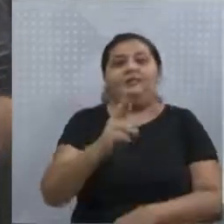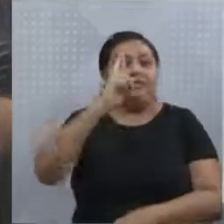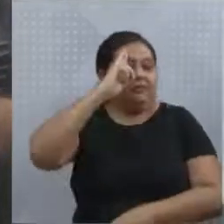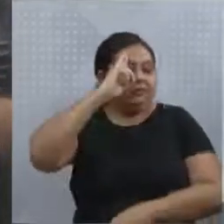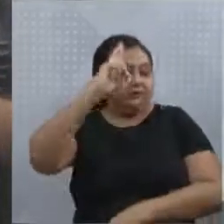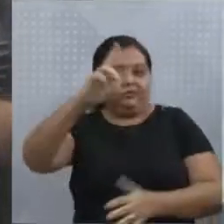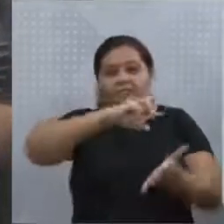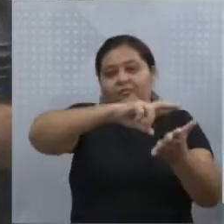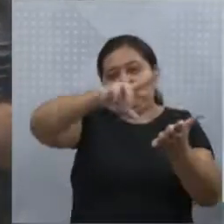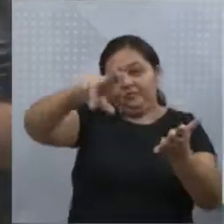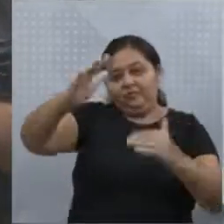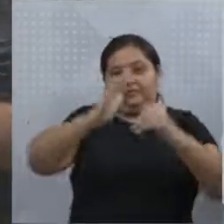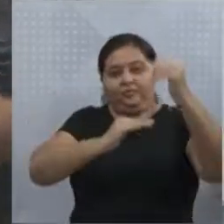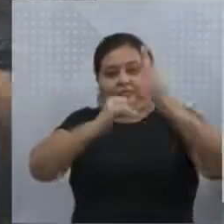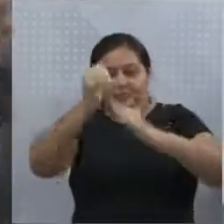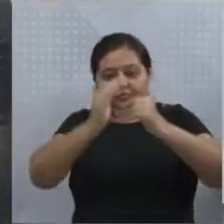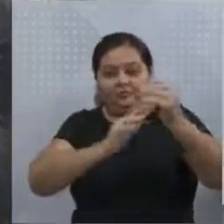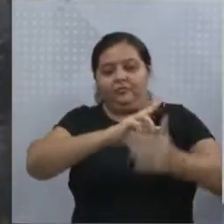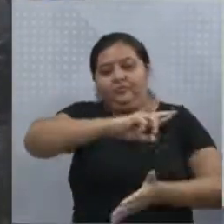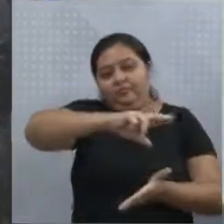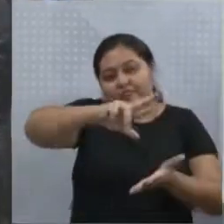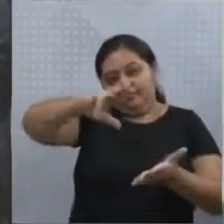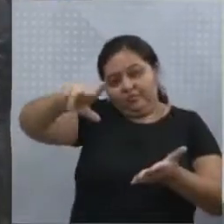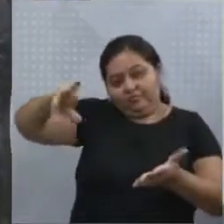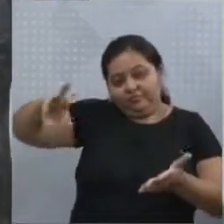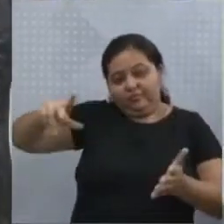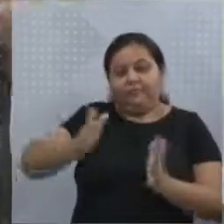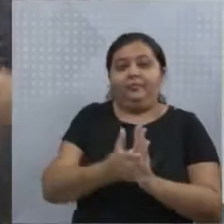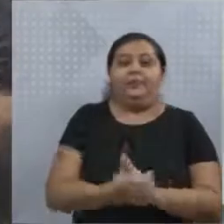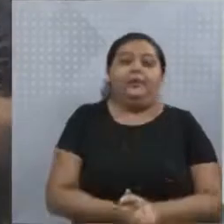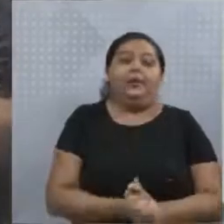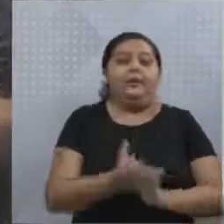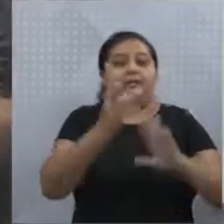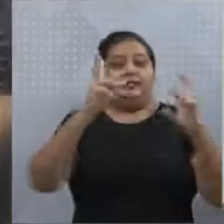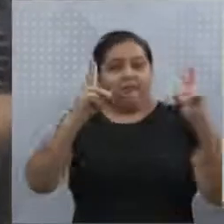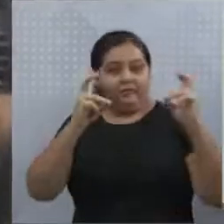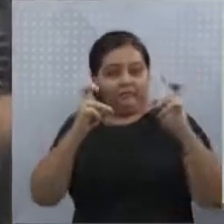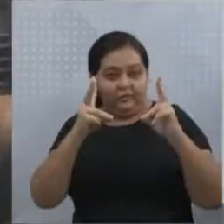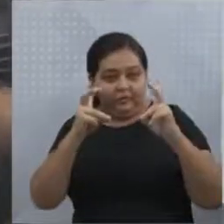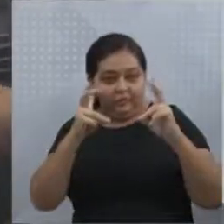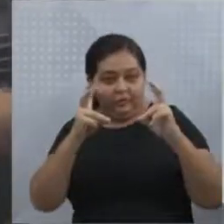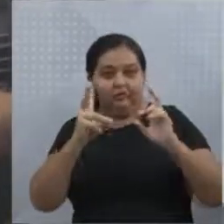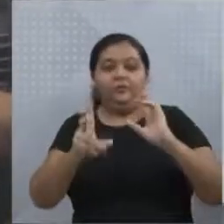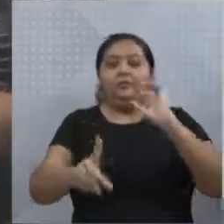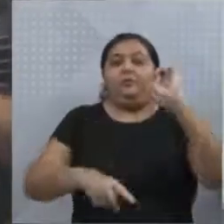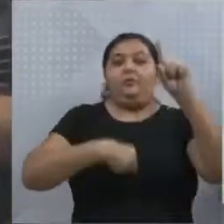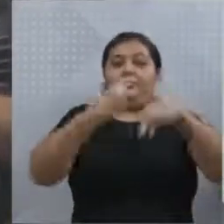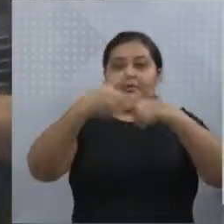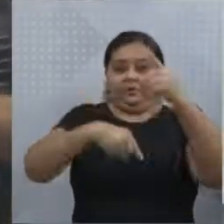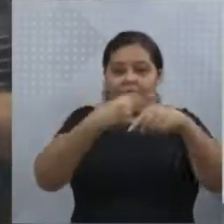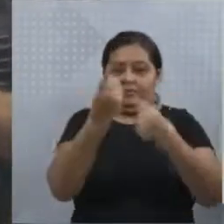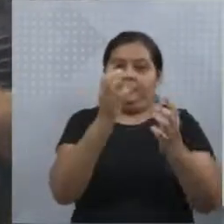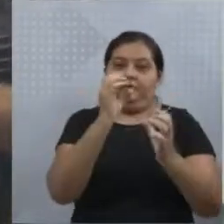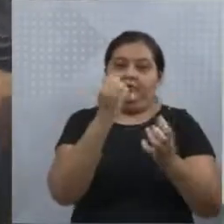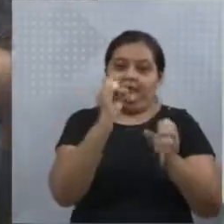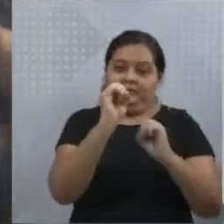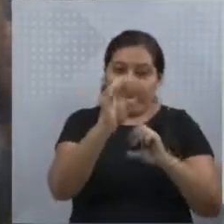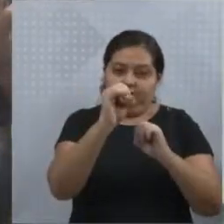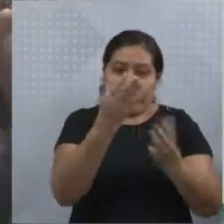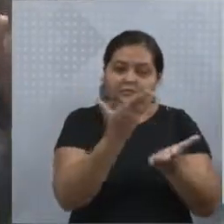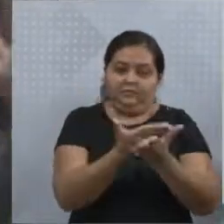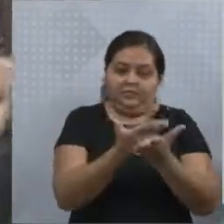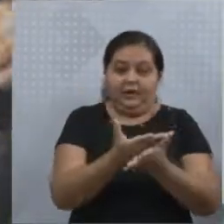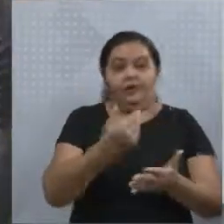professores e especialistas e deixei esse conteúdo por bem para o quarto bimestre. Tá certo?